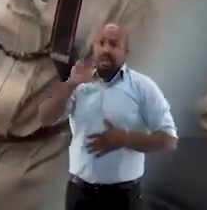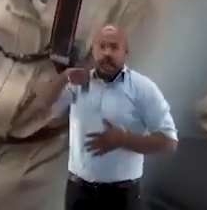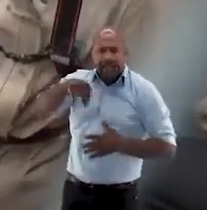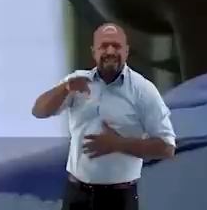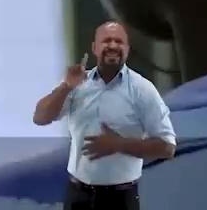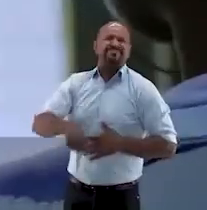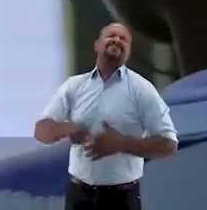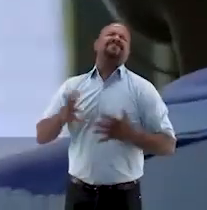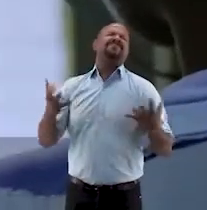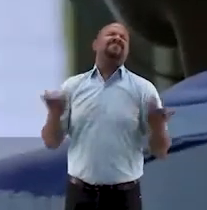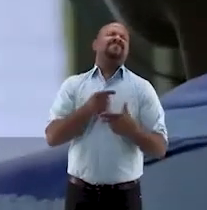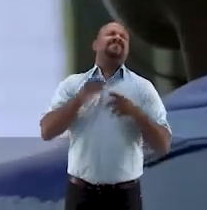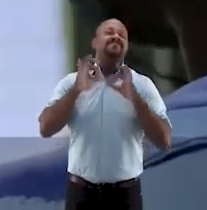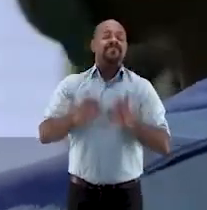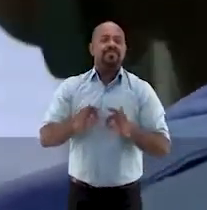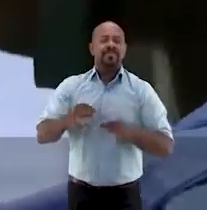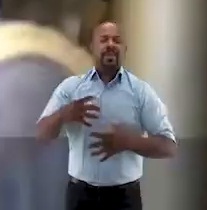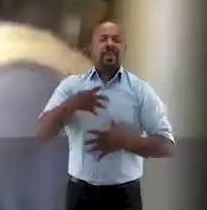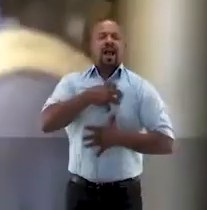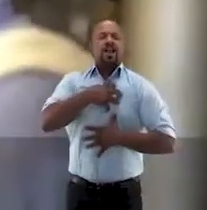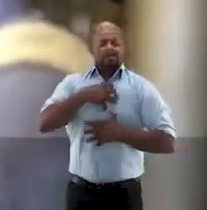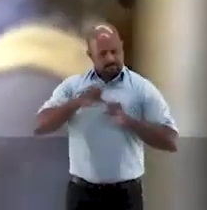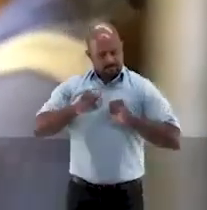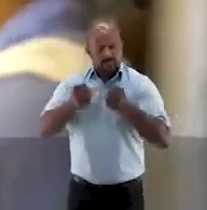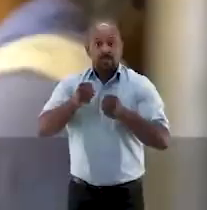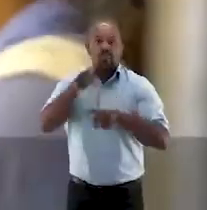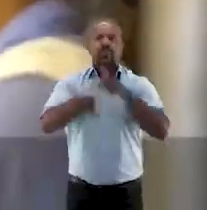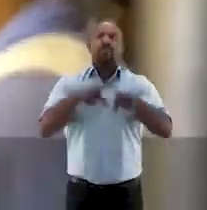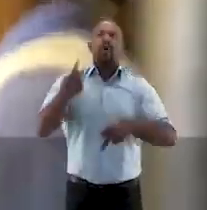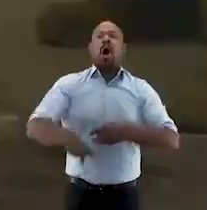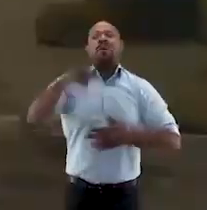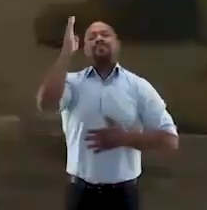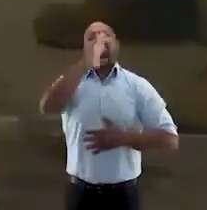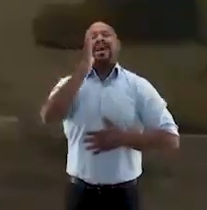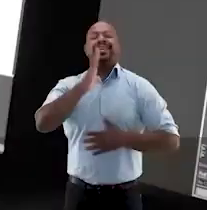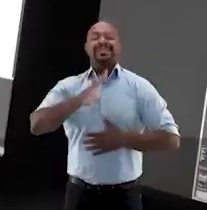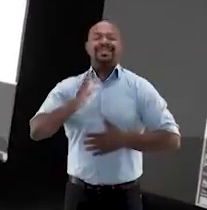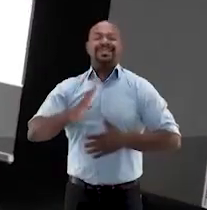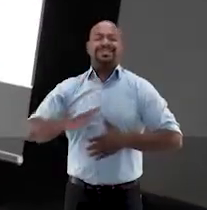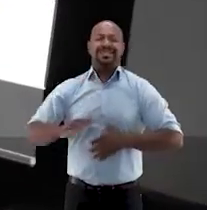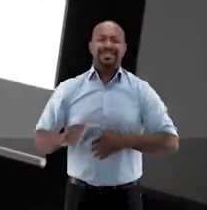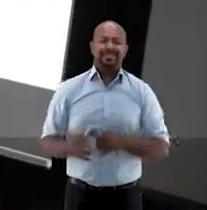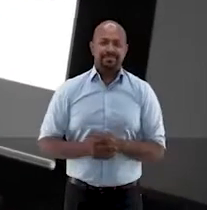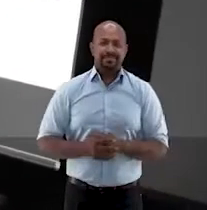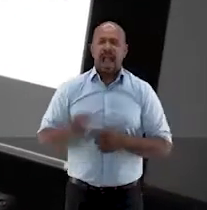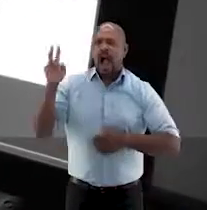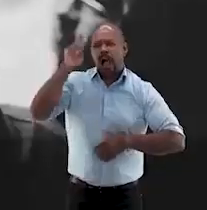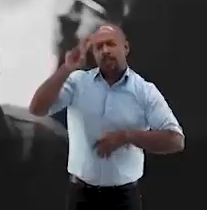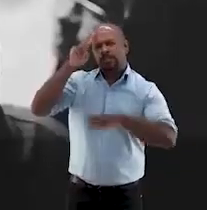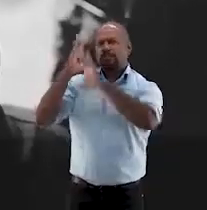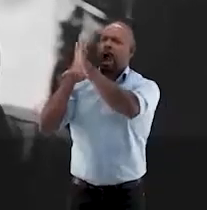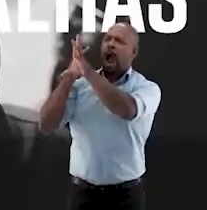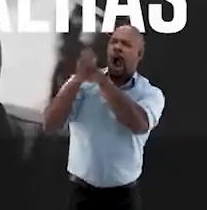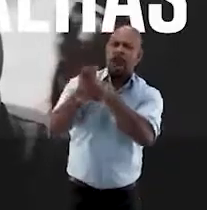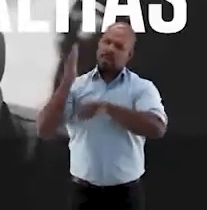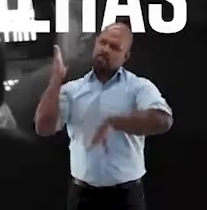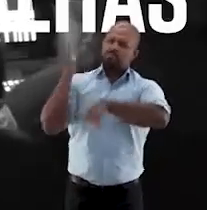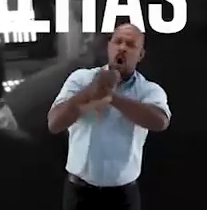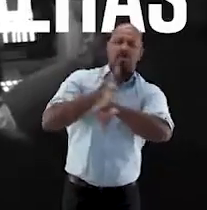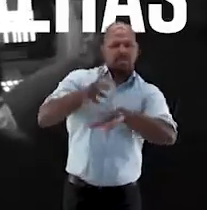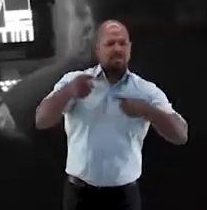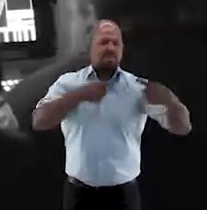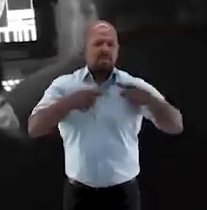Navais é a materialização do espírito e da garra do povo brasileiro. Das históricas vitórias